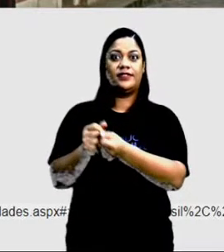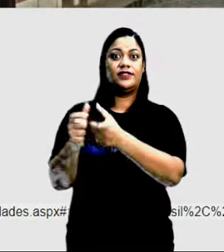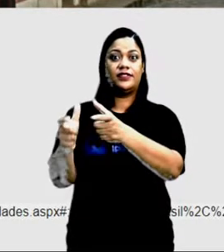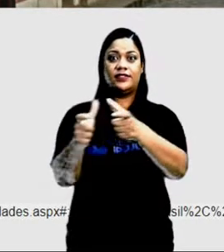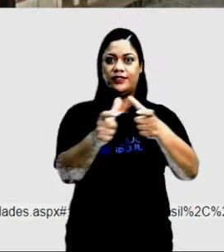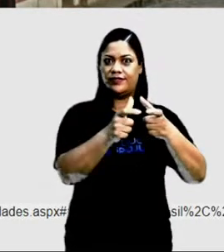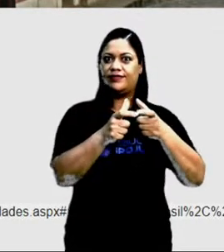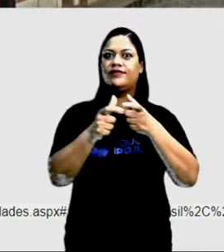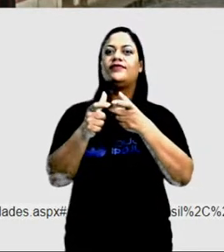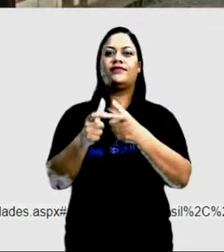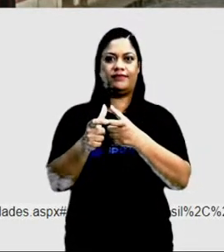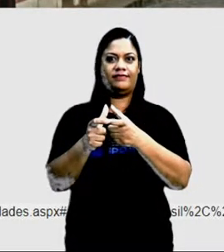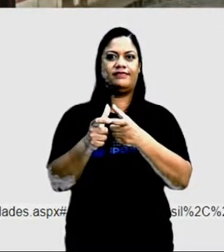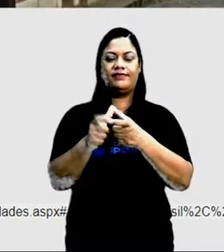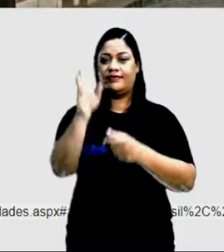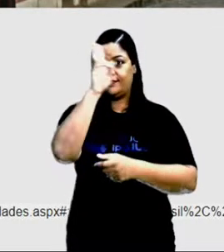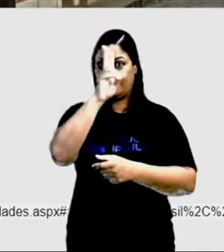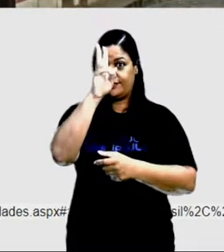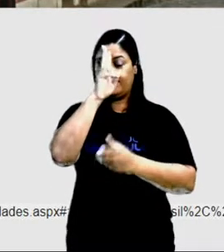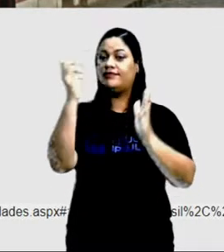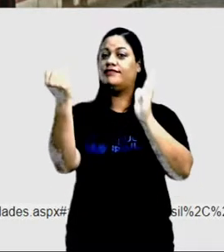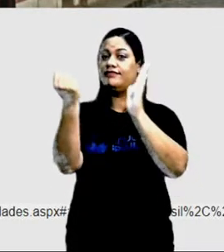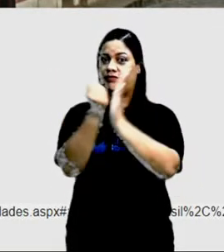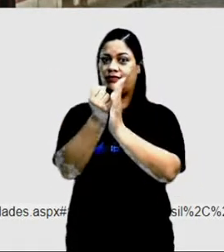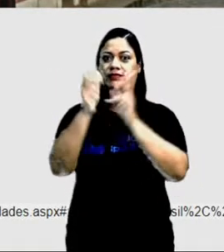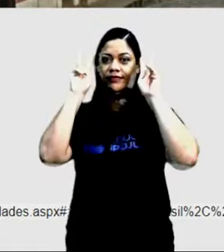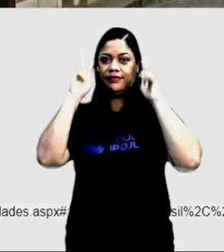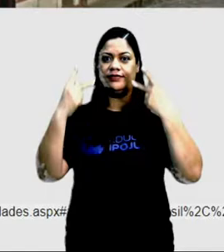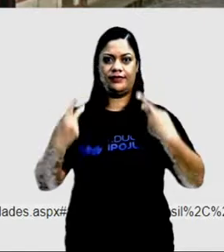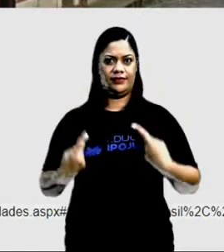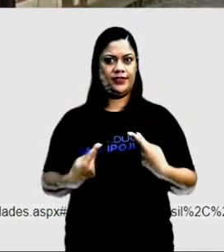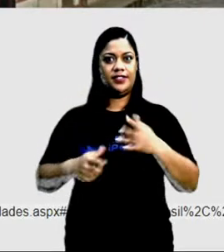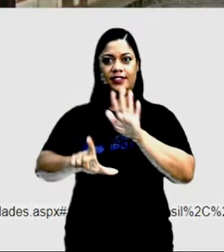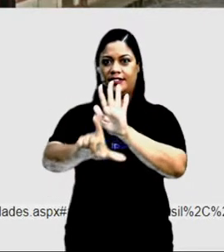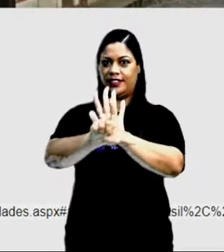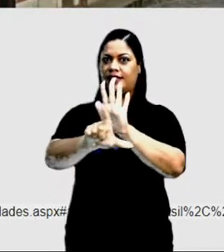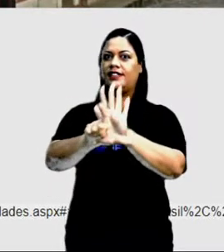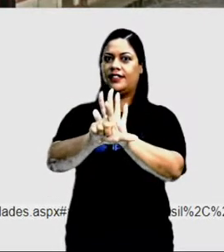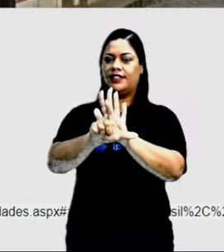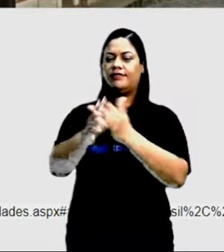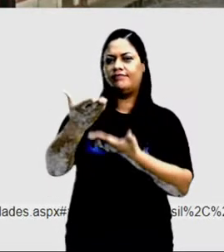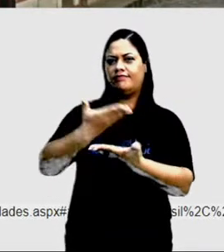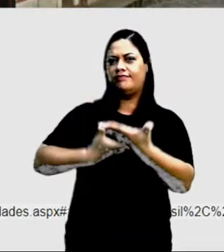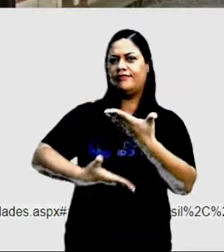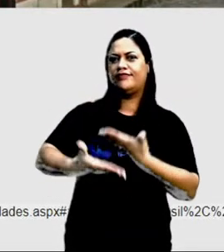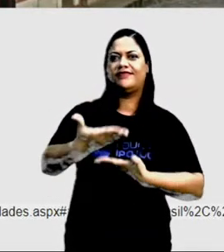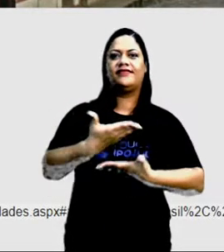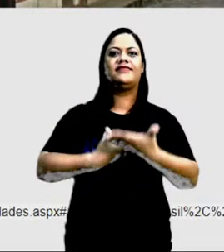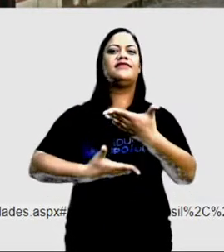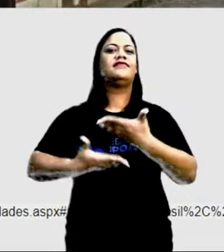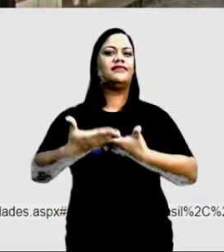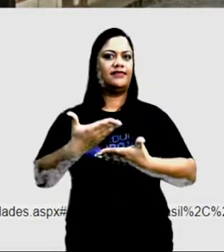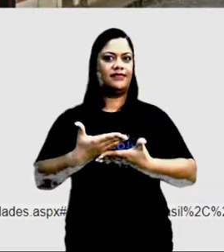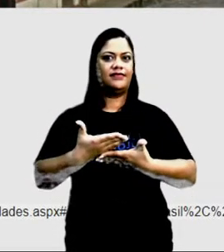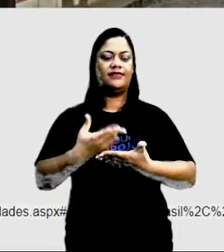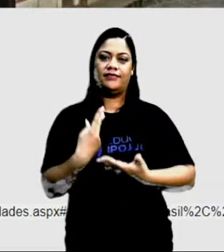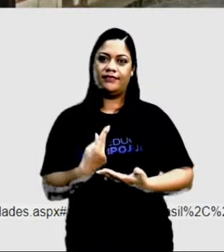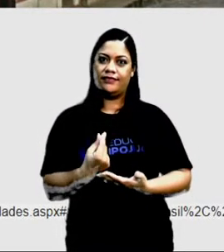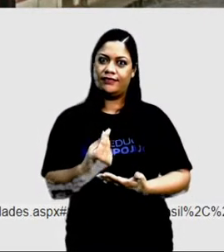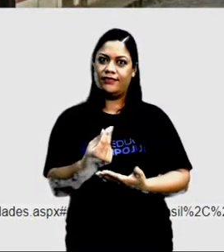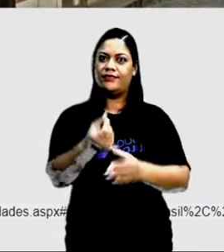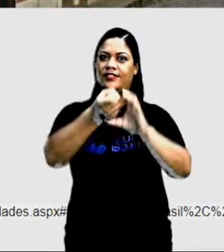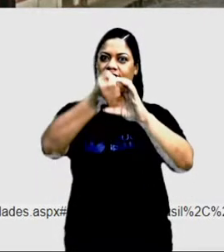históricos da humanidade, através de leis de proteção e restauração, que possibilitam a manutenção das